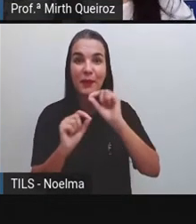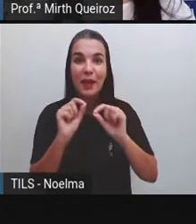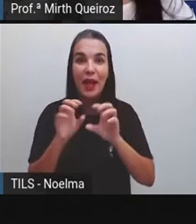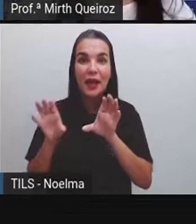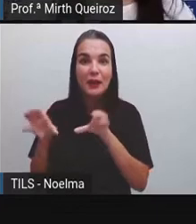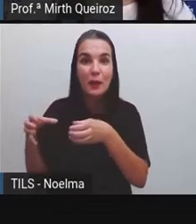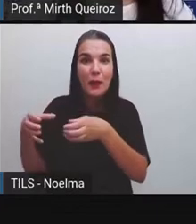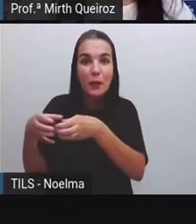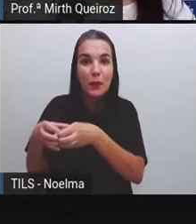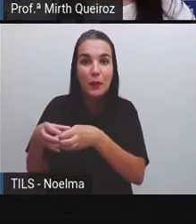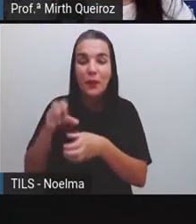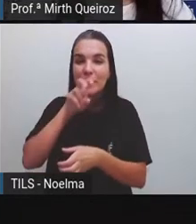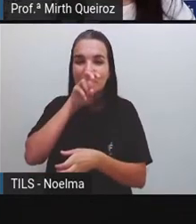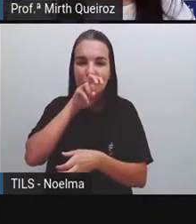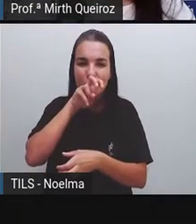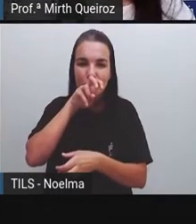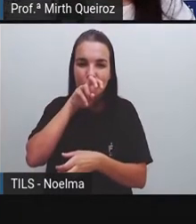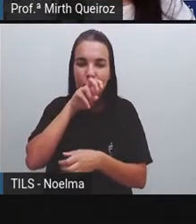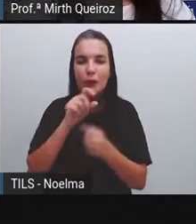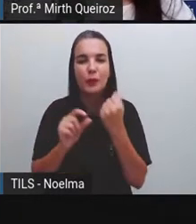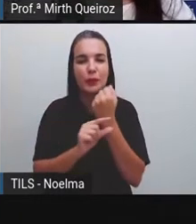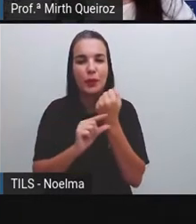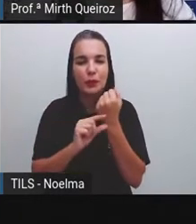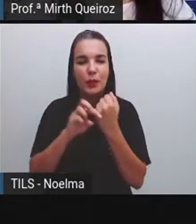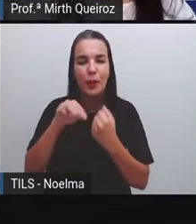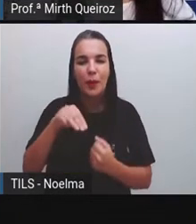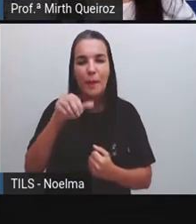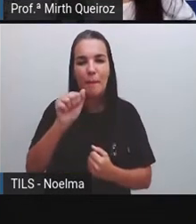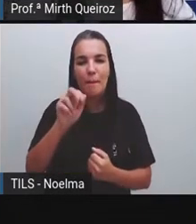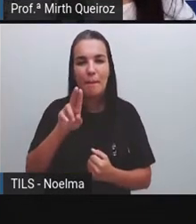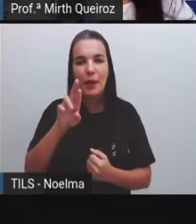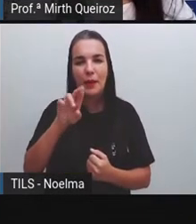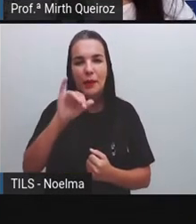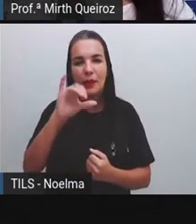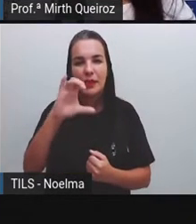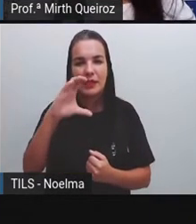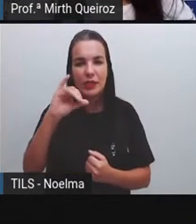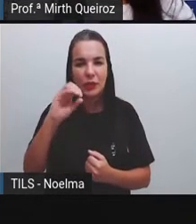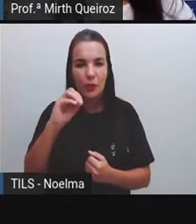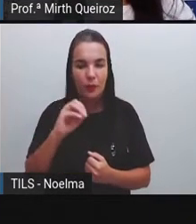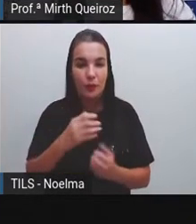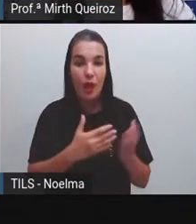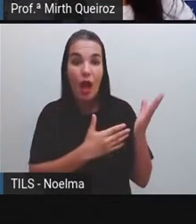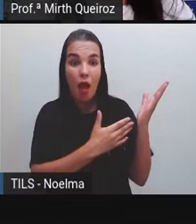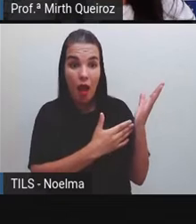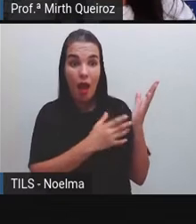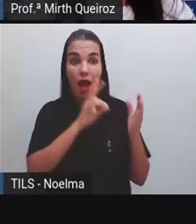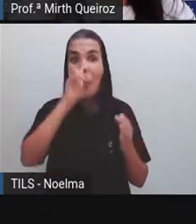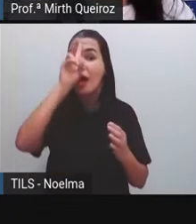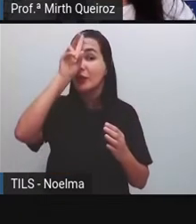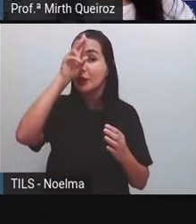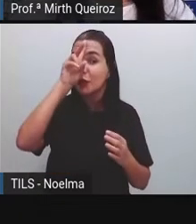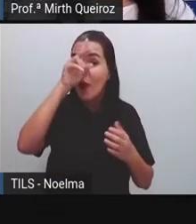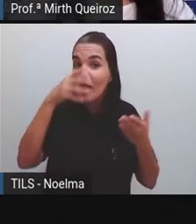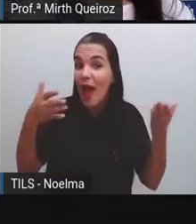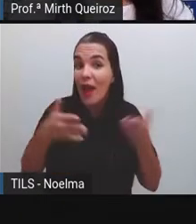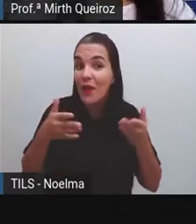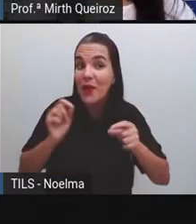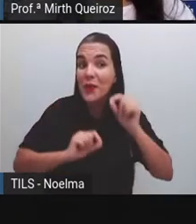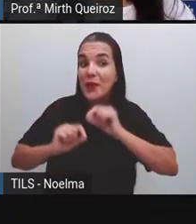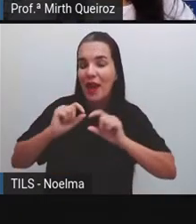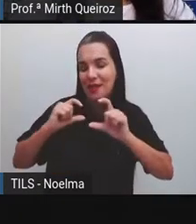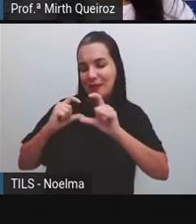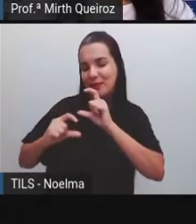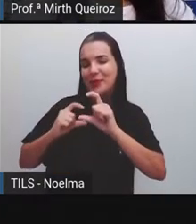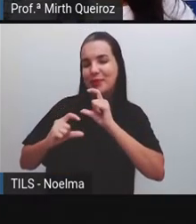foram feitos por Maurício Souza. A história das histórias de quadrinhos. A gente vai conhecer um pouquinho aí da